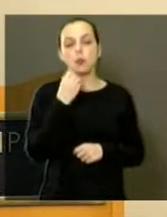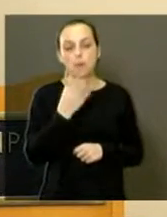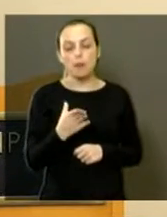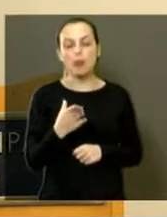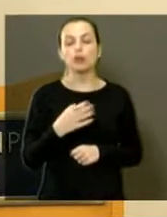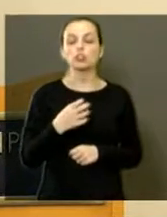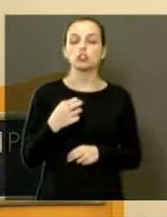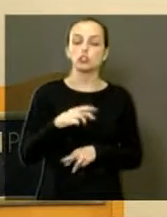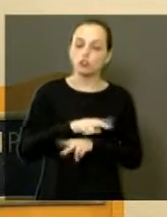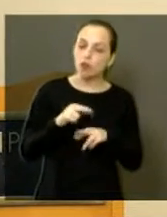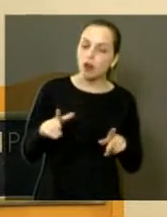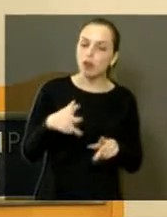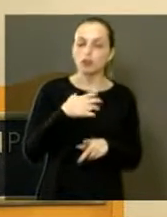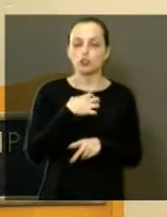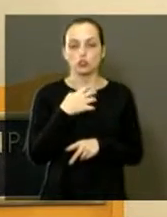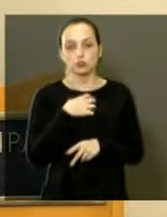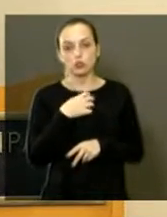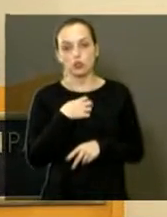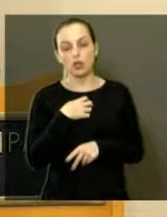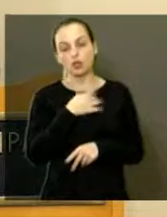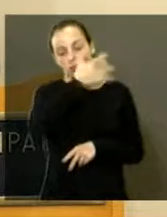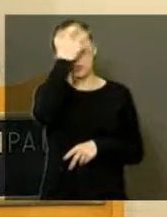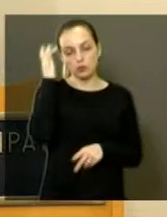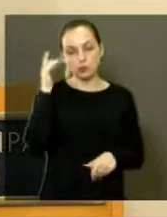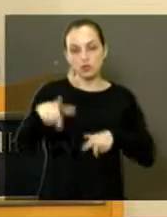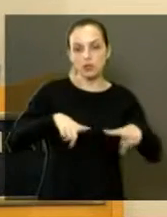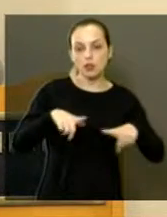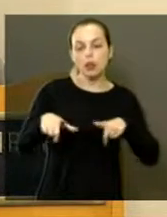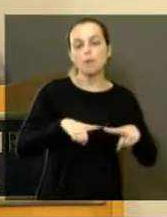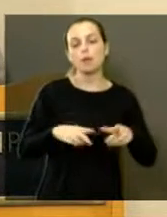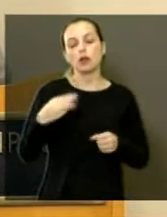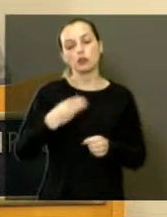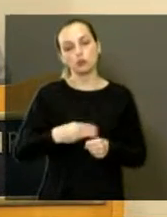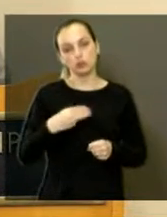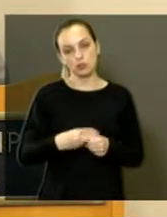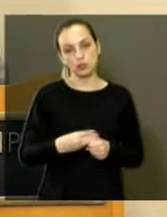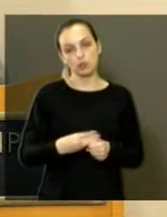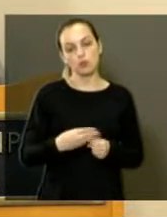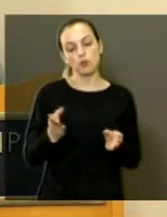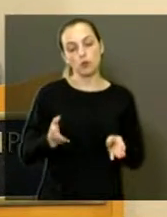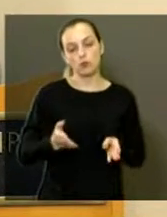hoje no município não foi mais embora. Também, senhor presidente,